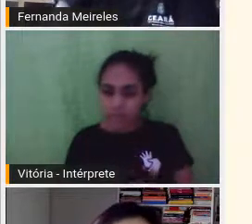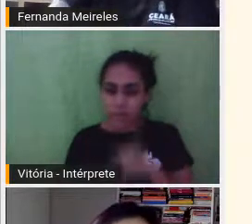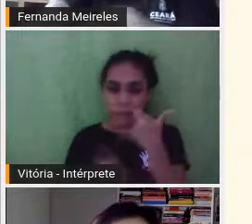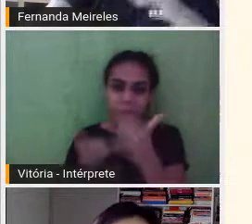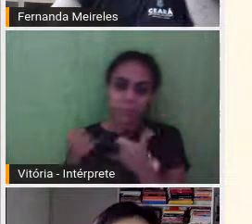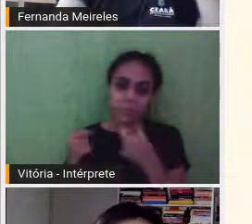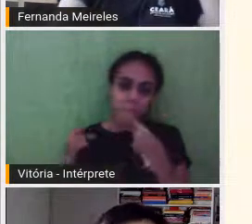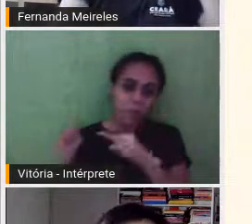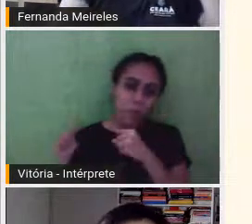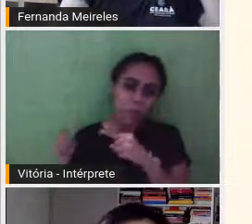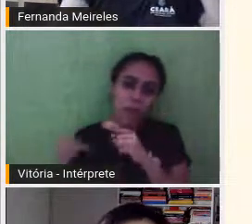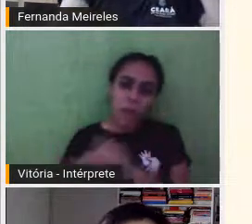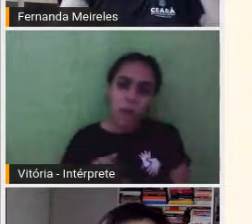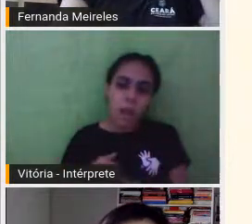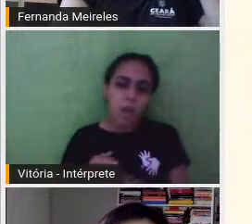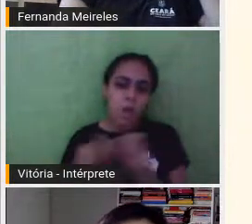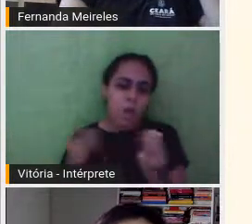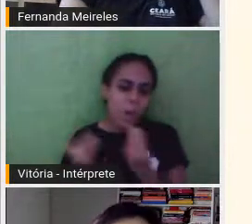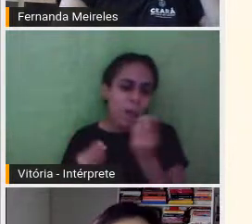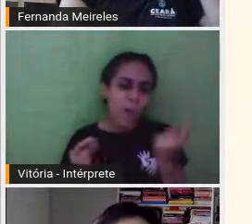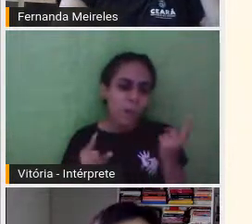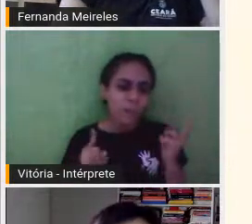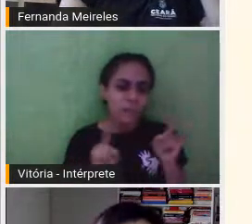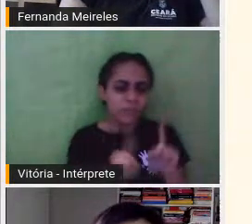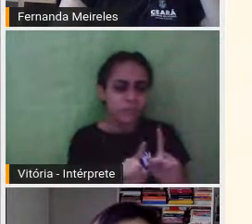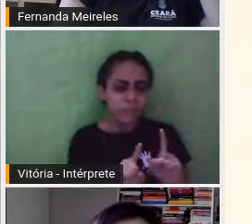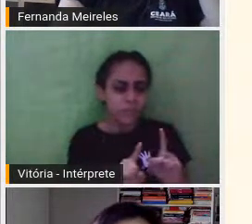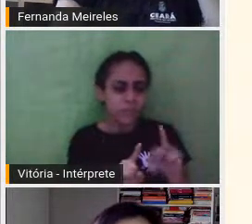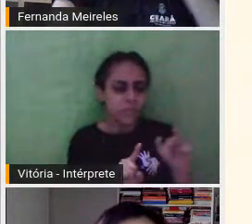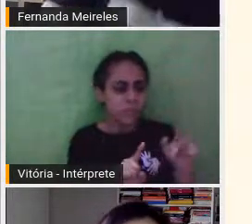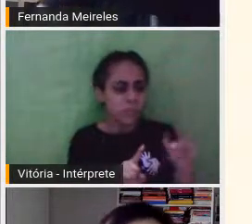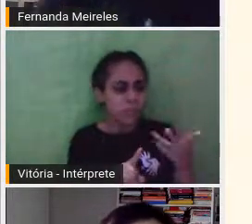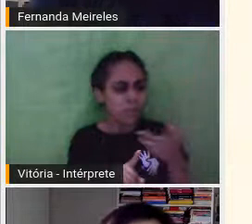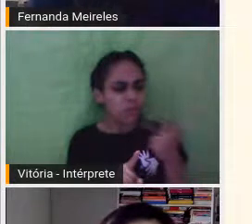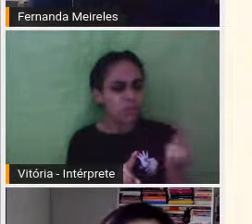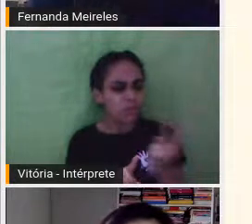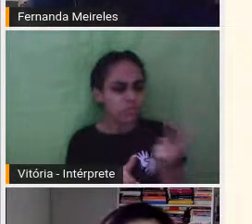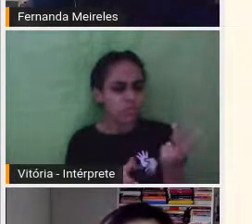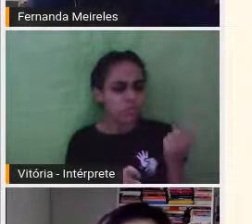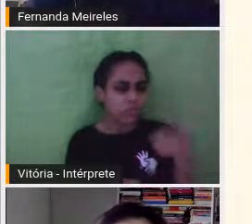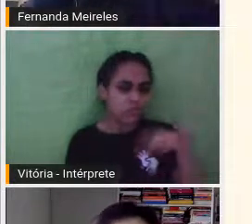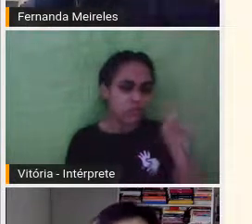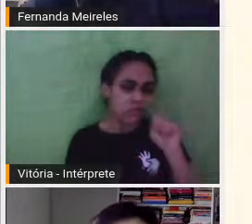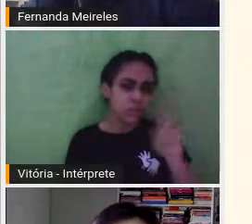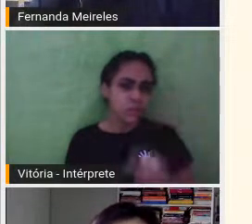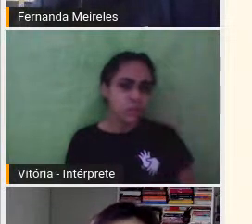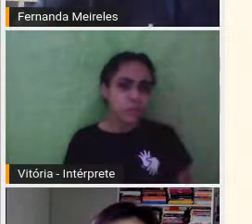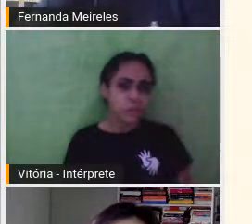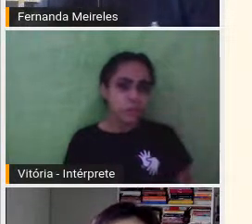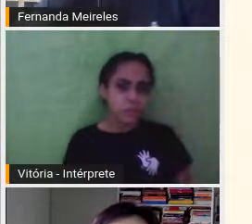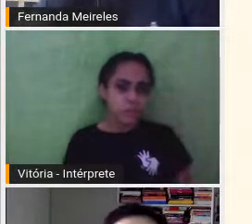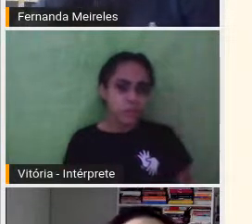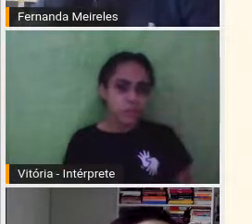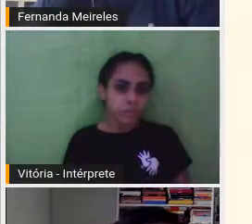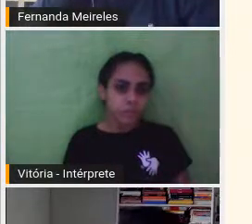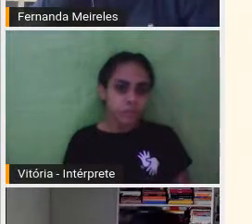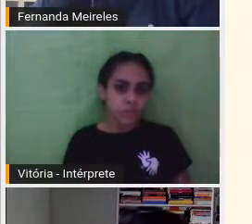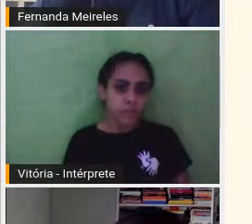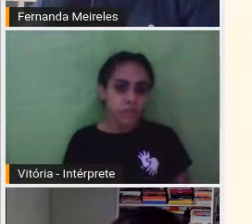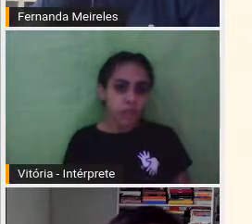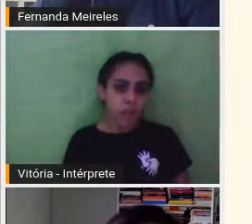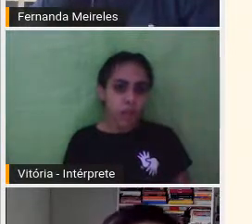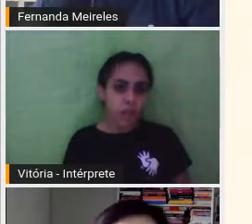Porque, assim, vai fazer casalzinho como, gente? Irmão com irmão? Ah, né? E aí, assim, aí ela